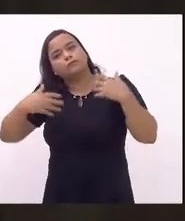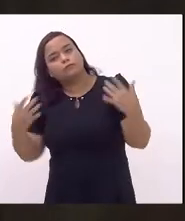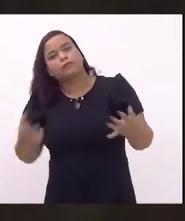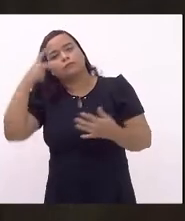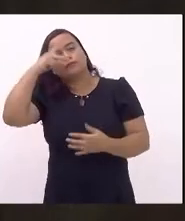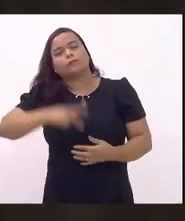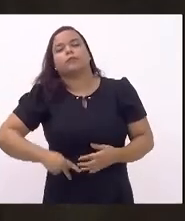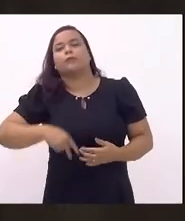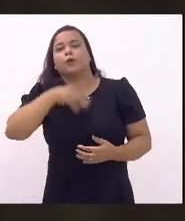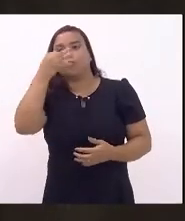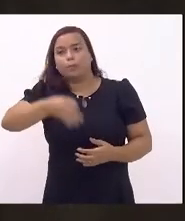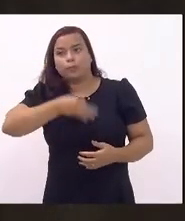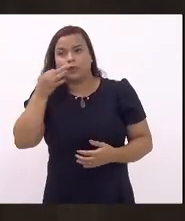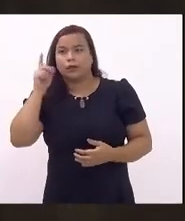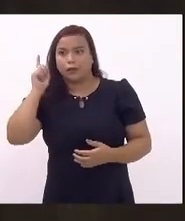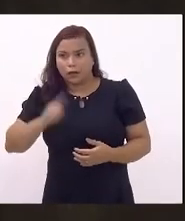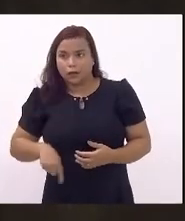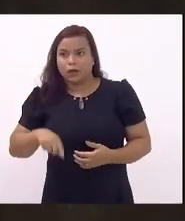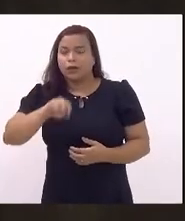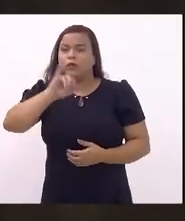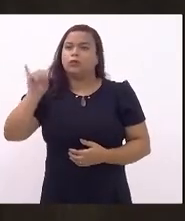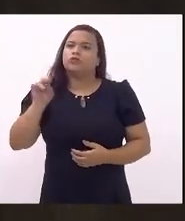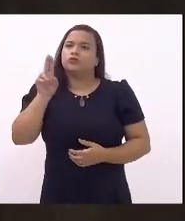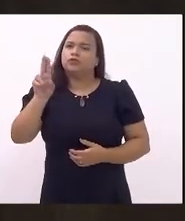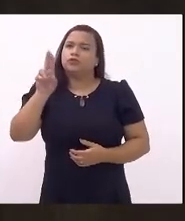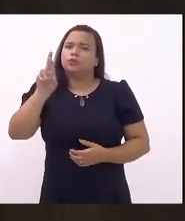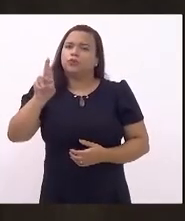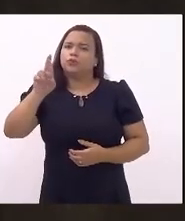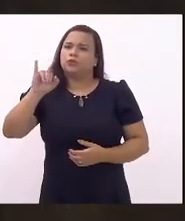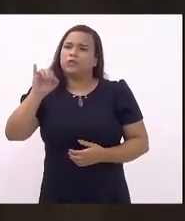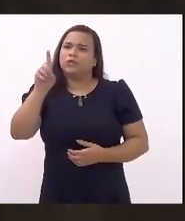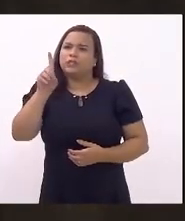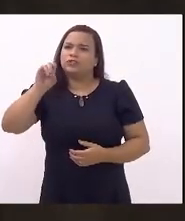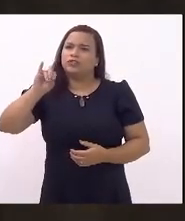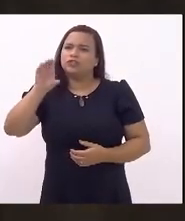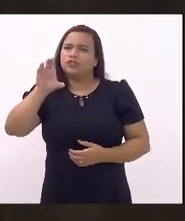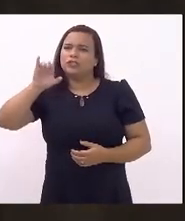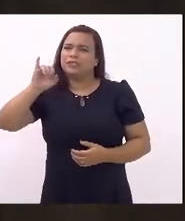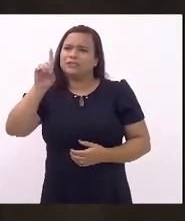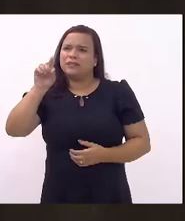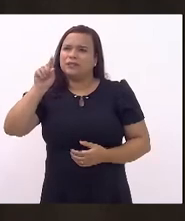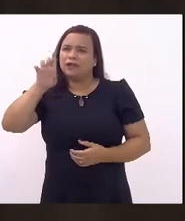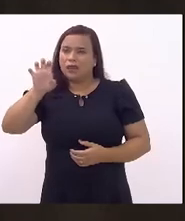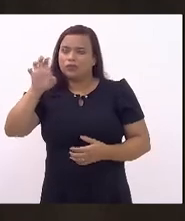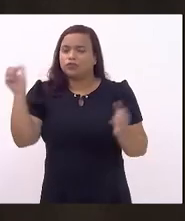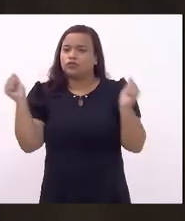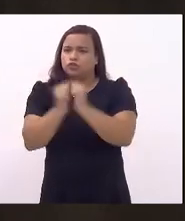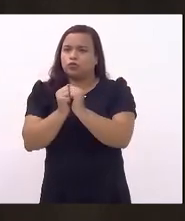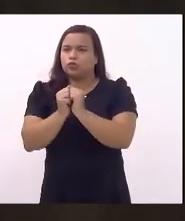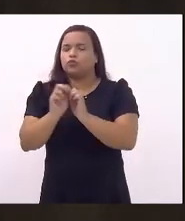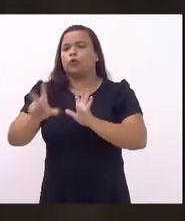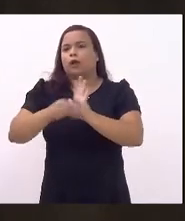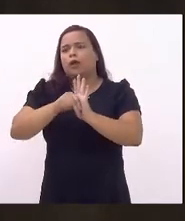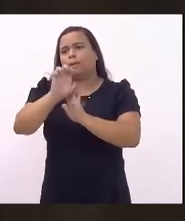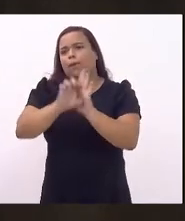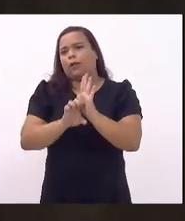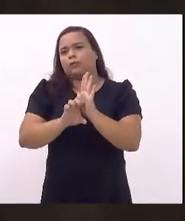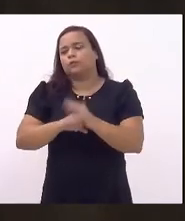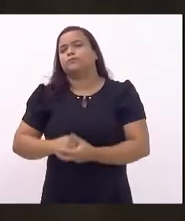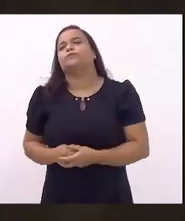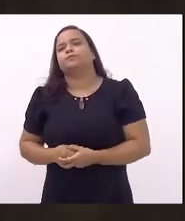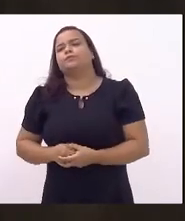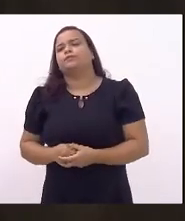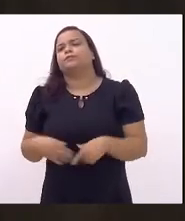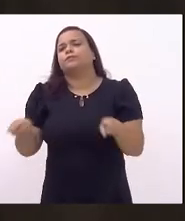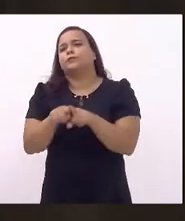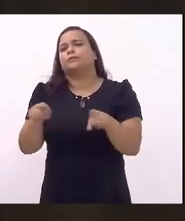é pela juridicidade com emenda, incluindo a